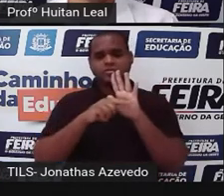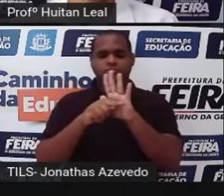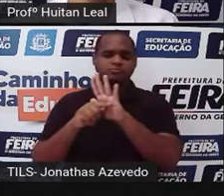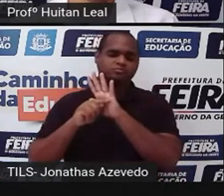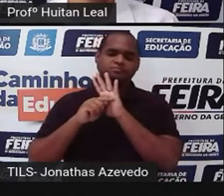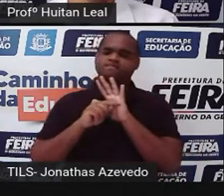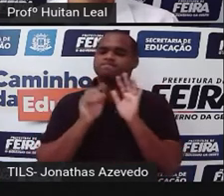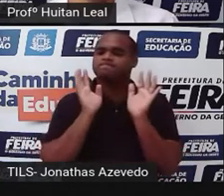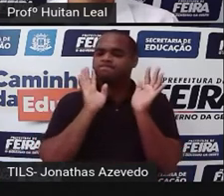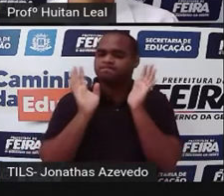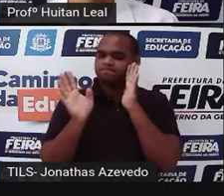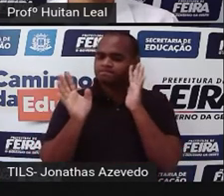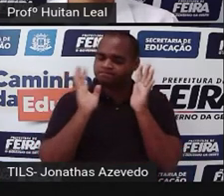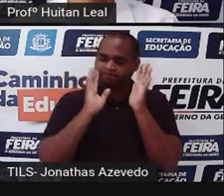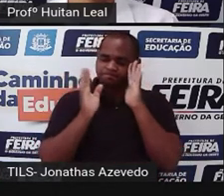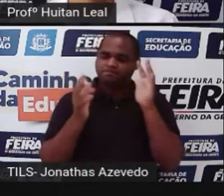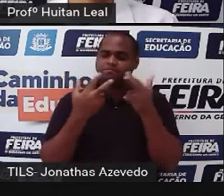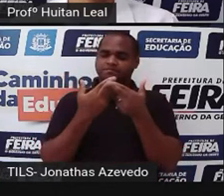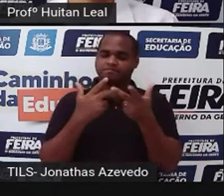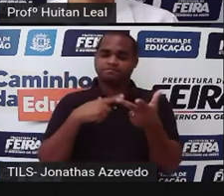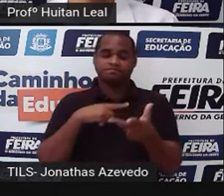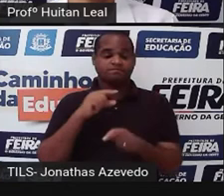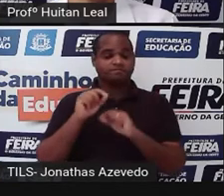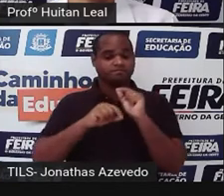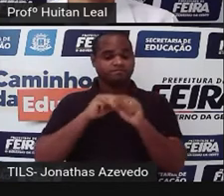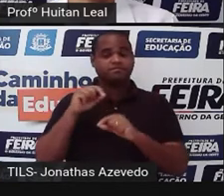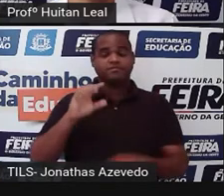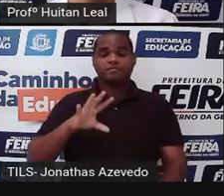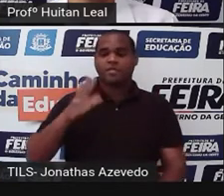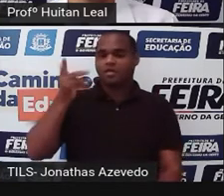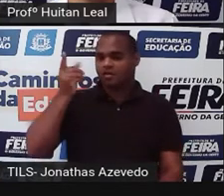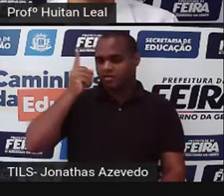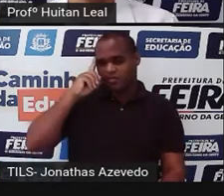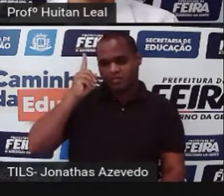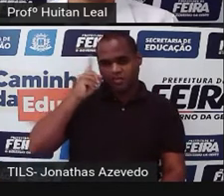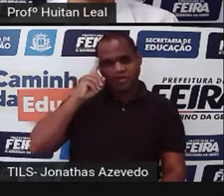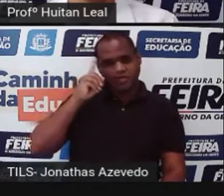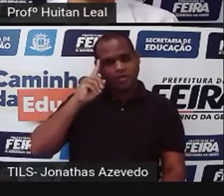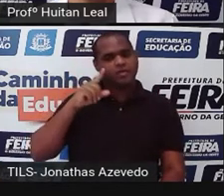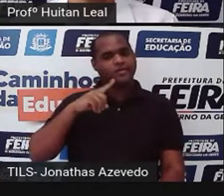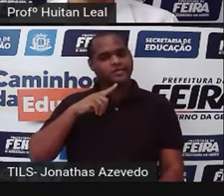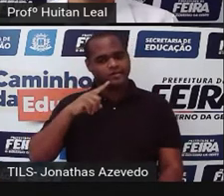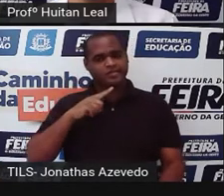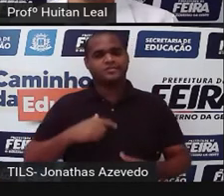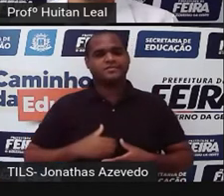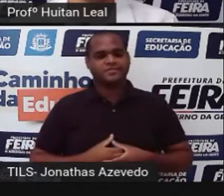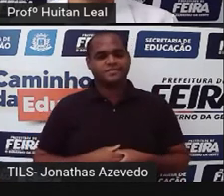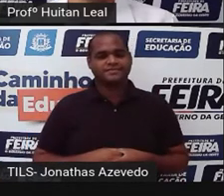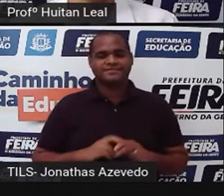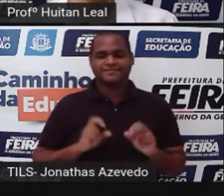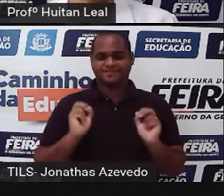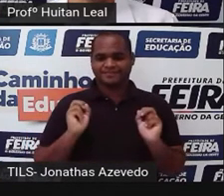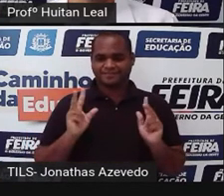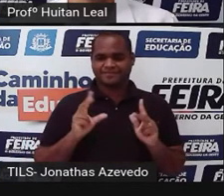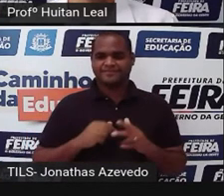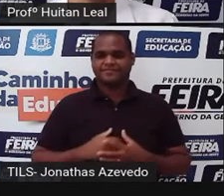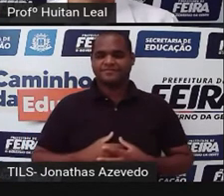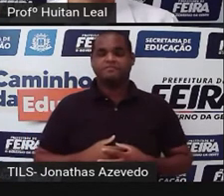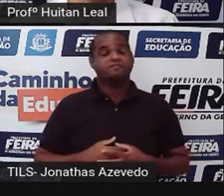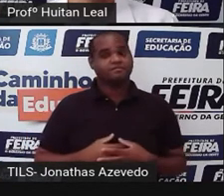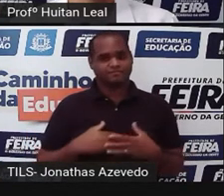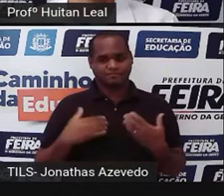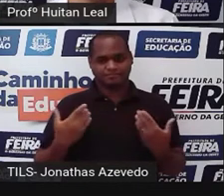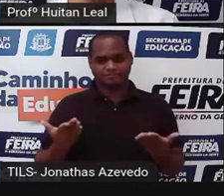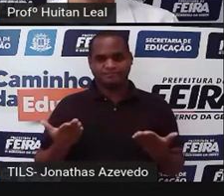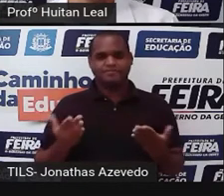refletir sobre os eventos cotidianos, os eventos do dia a dia. Ok? Então,